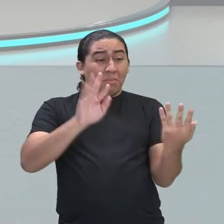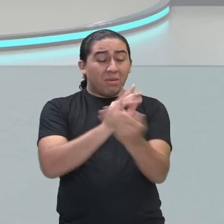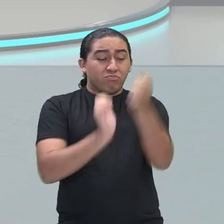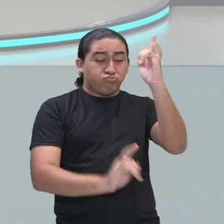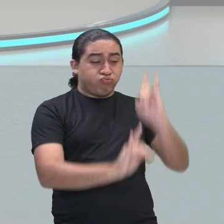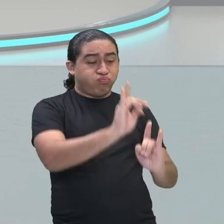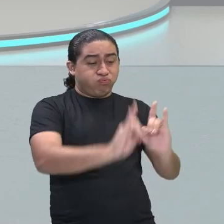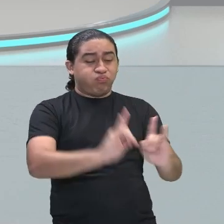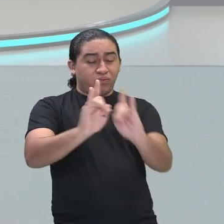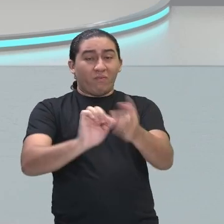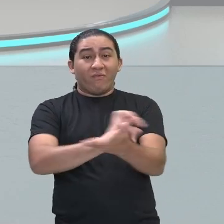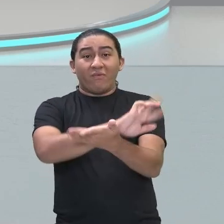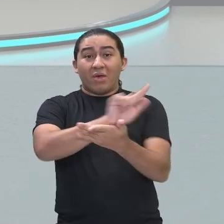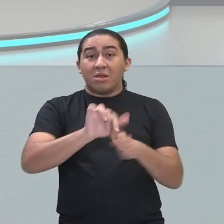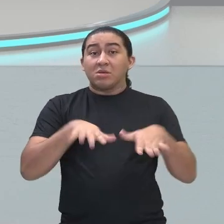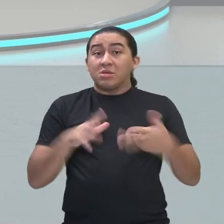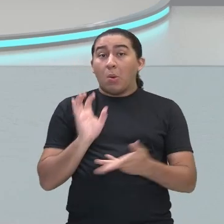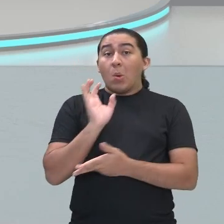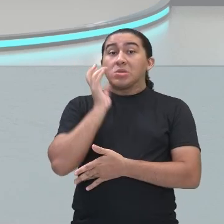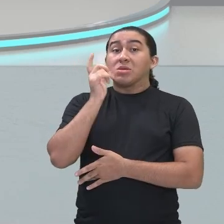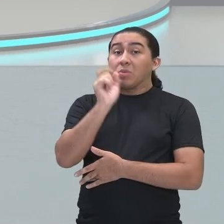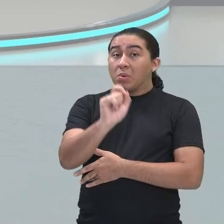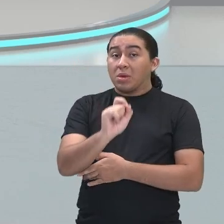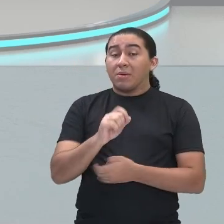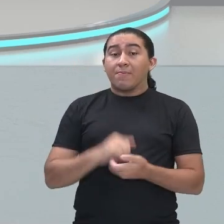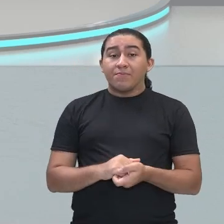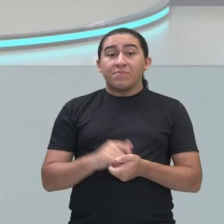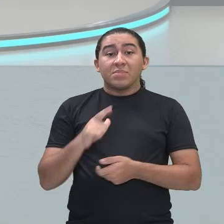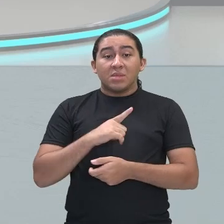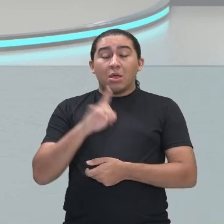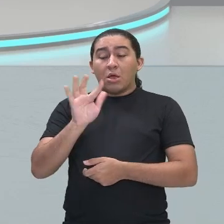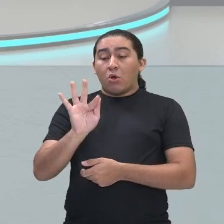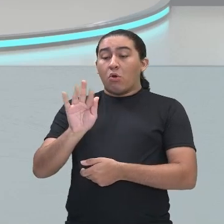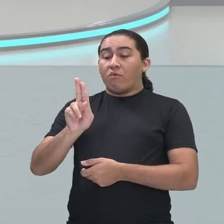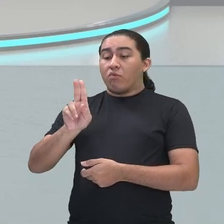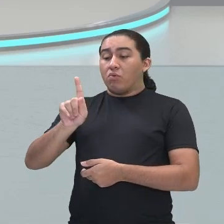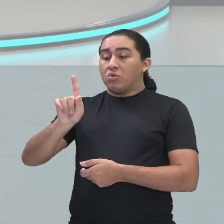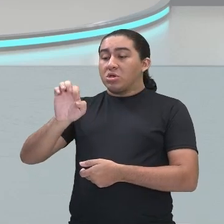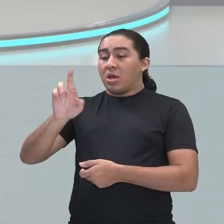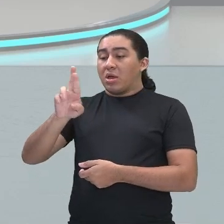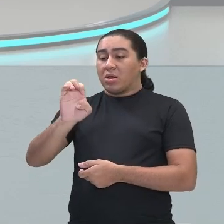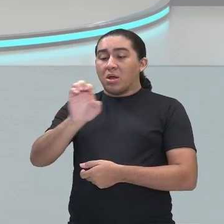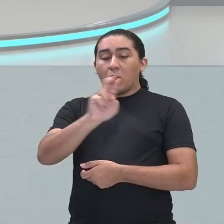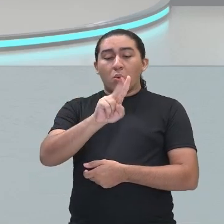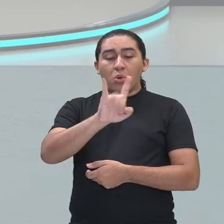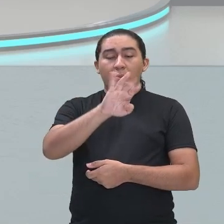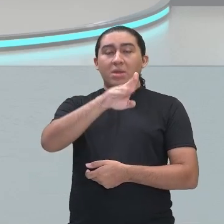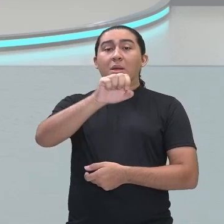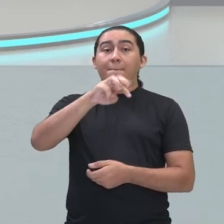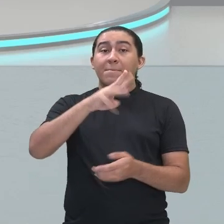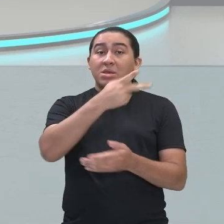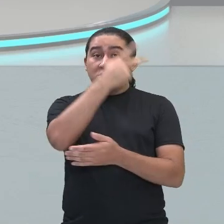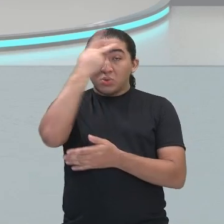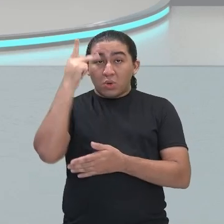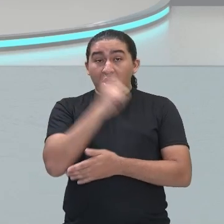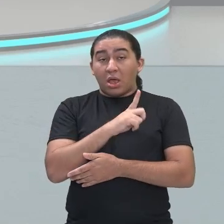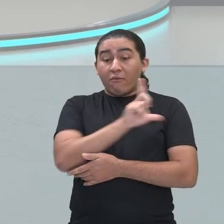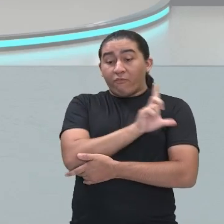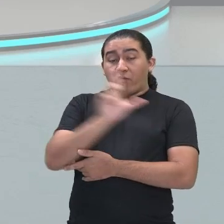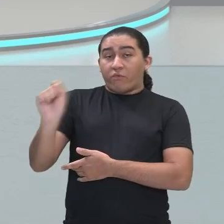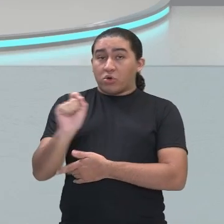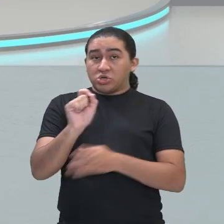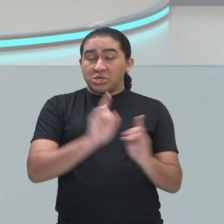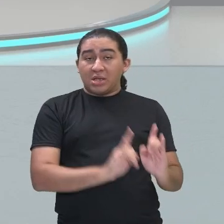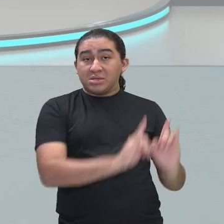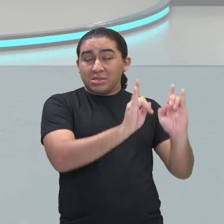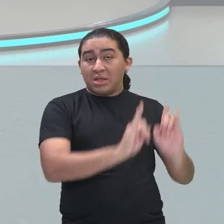urbana. Surge aí então o Fugério Urbem, fuga da cidade. Locus a menos, que é um lugar a